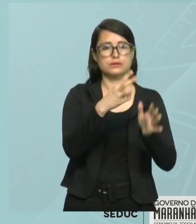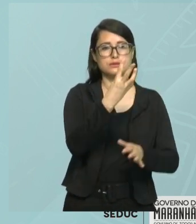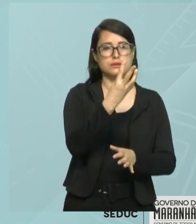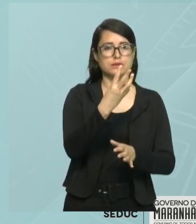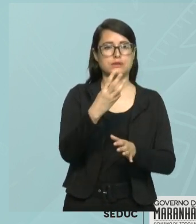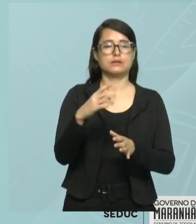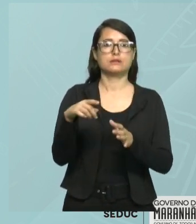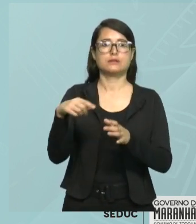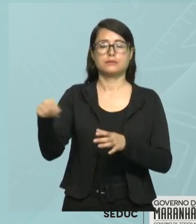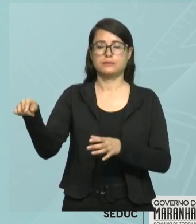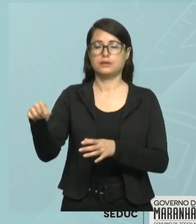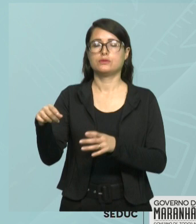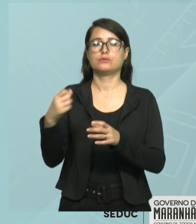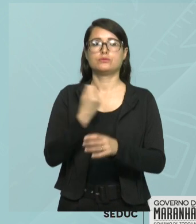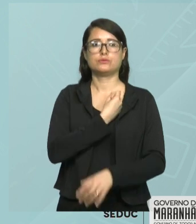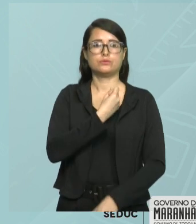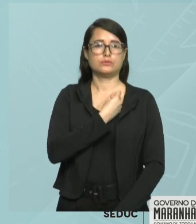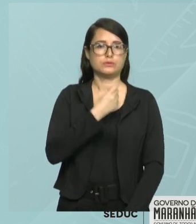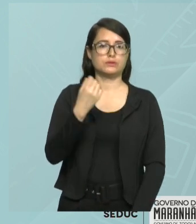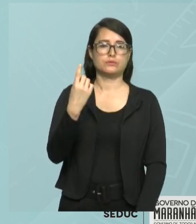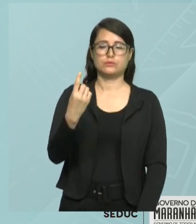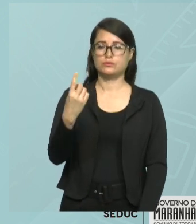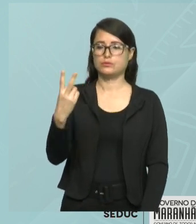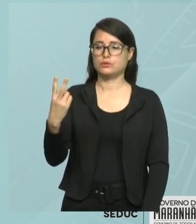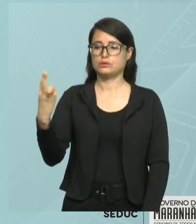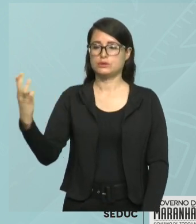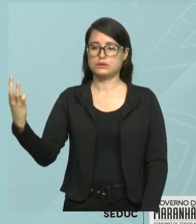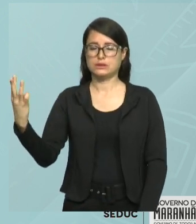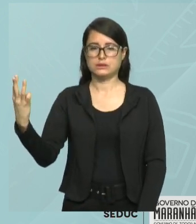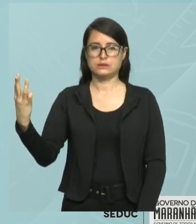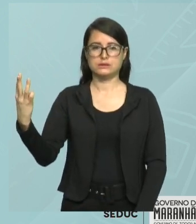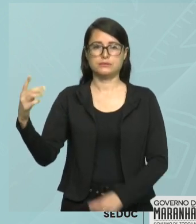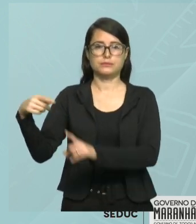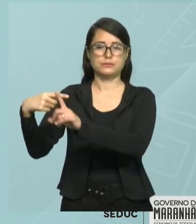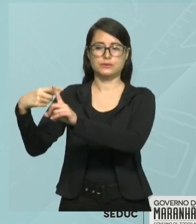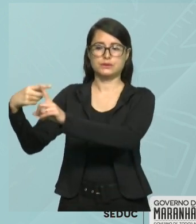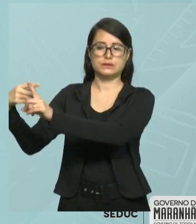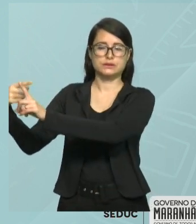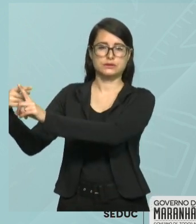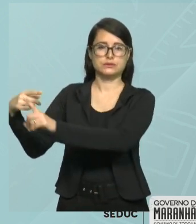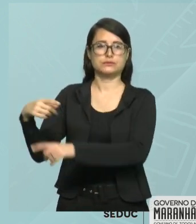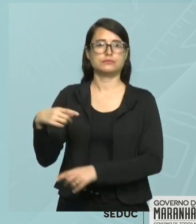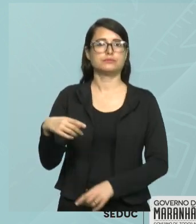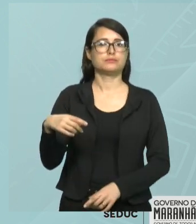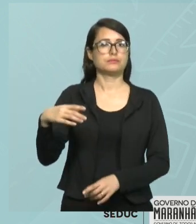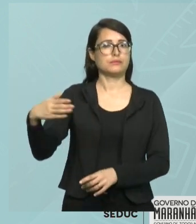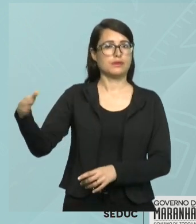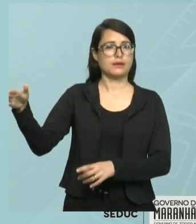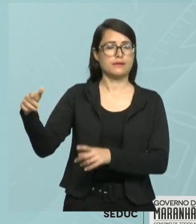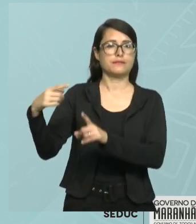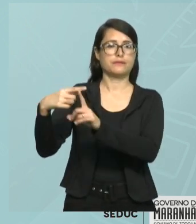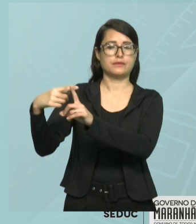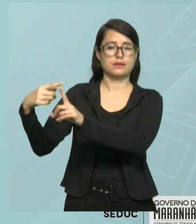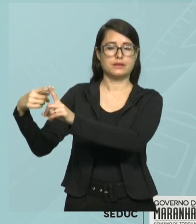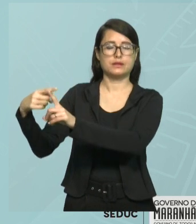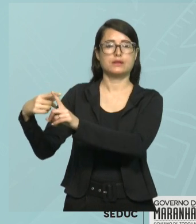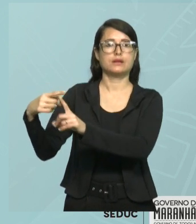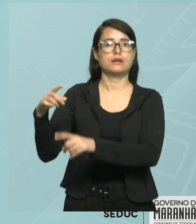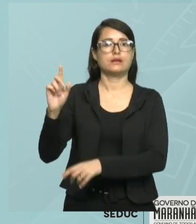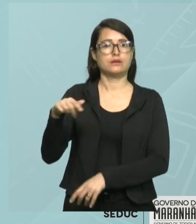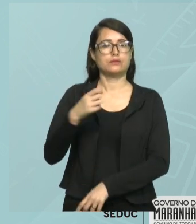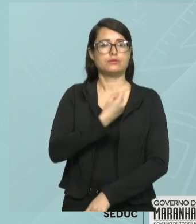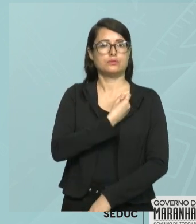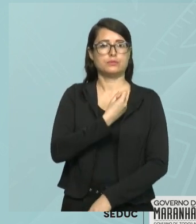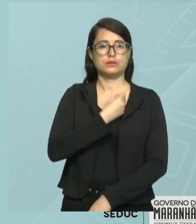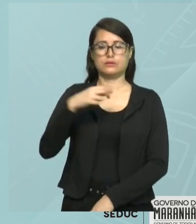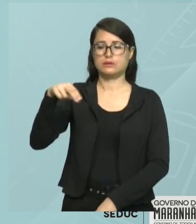1, 2, 3, e sucessivamente. observa que do 0 para lá, eu tenho os naturais. Pensa comigo,